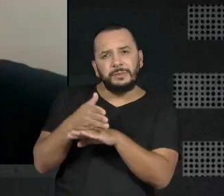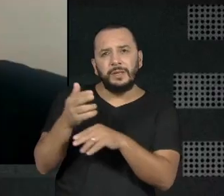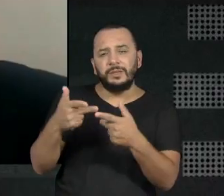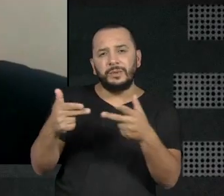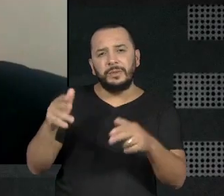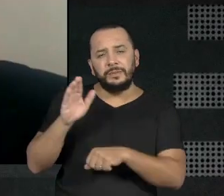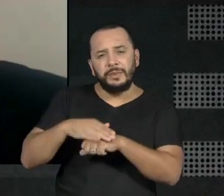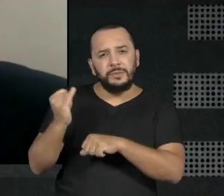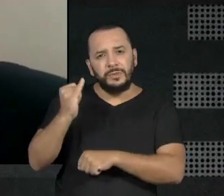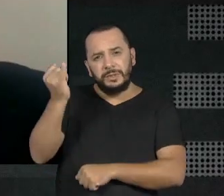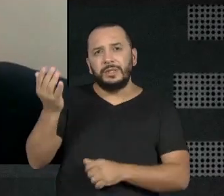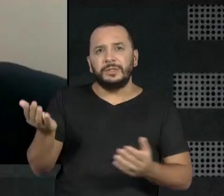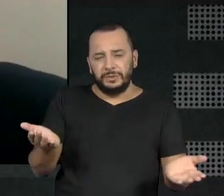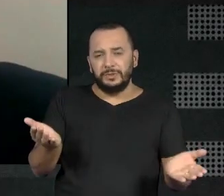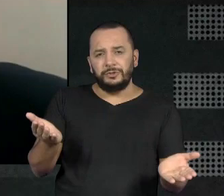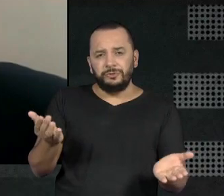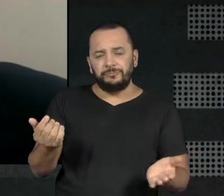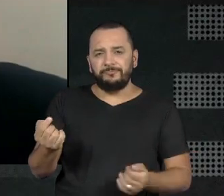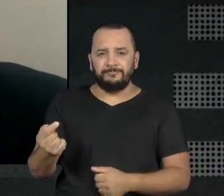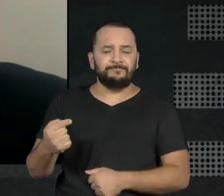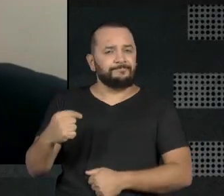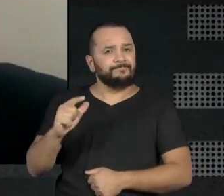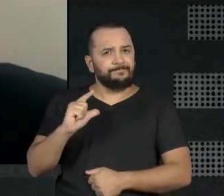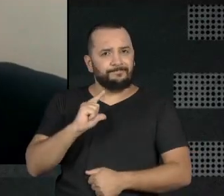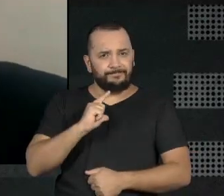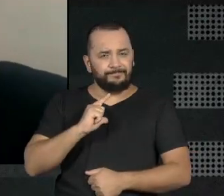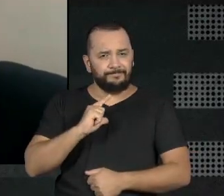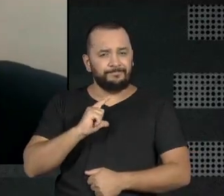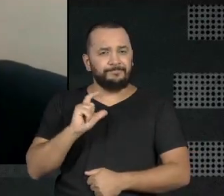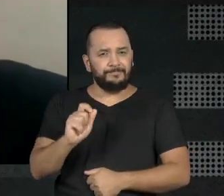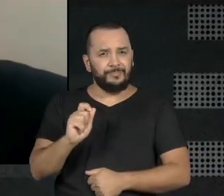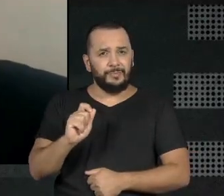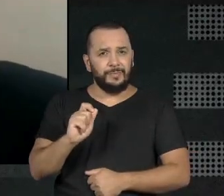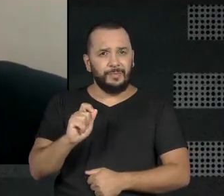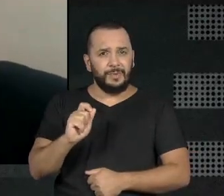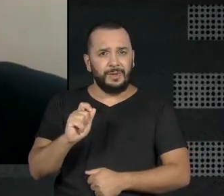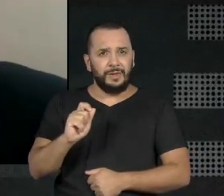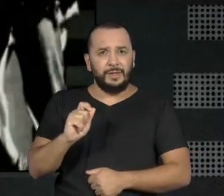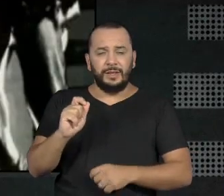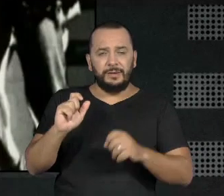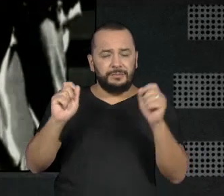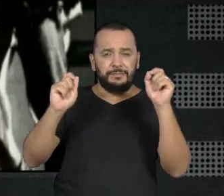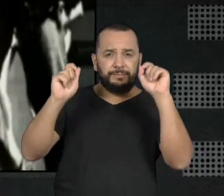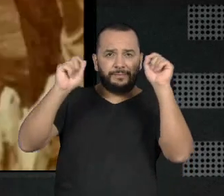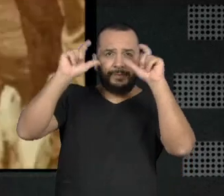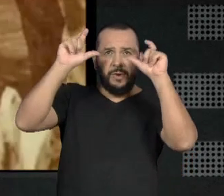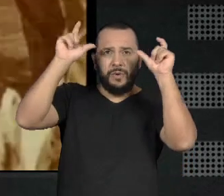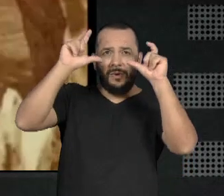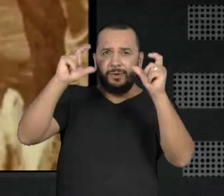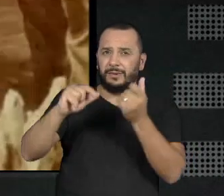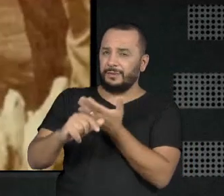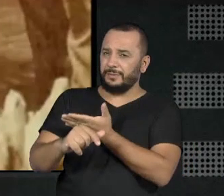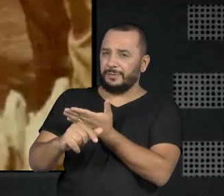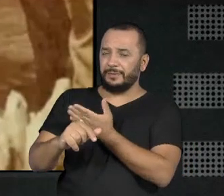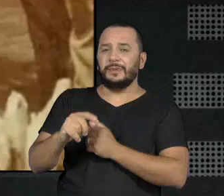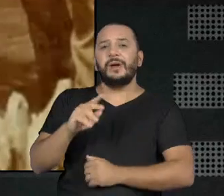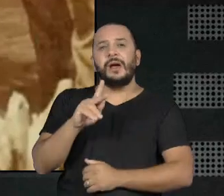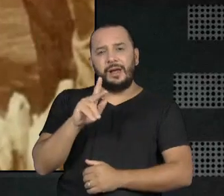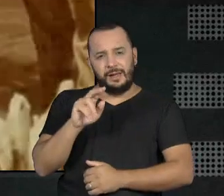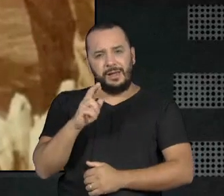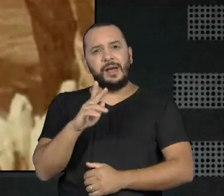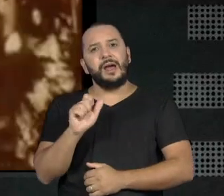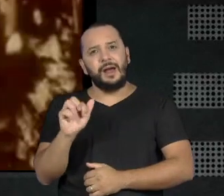importantes. Então, eu vi no balcão, na montagem, seria um escândalo como foi, uma coisa histórica e o Ré também, né?